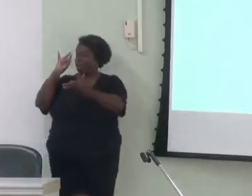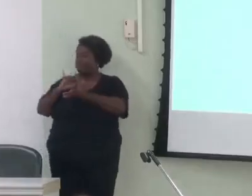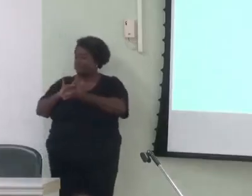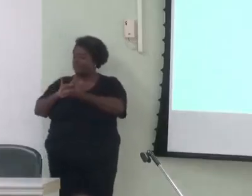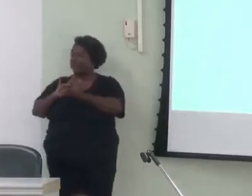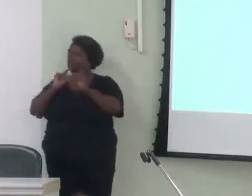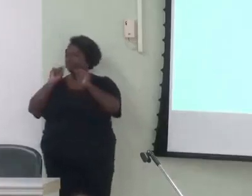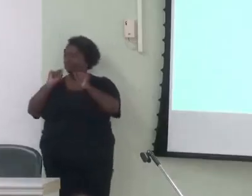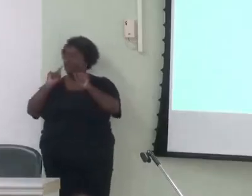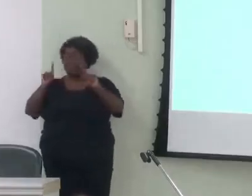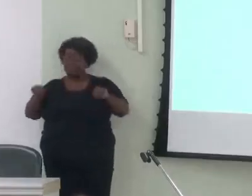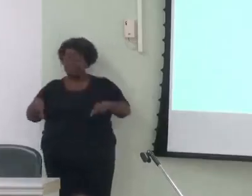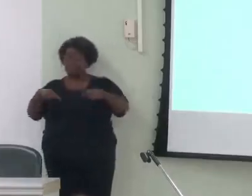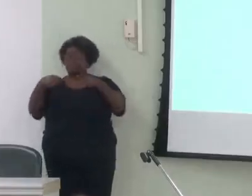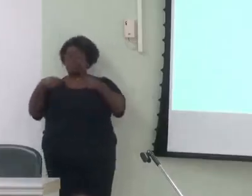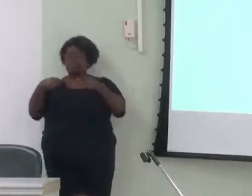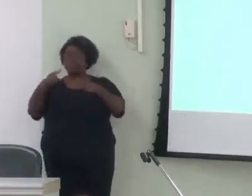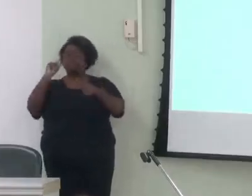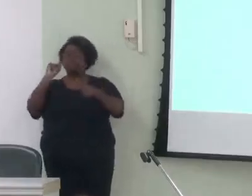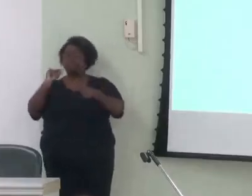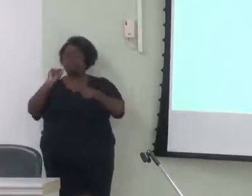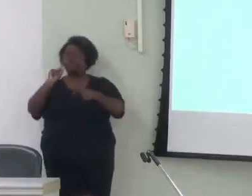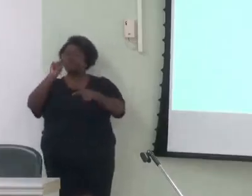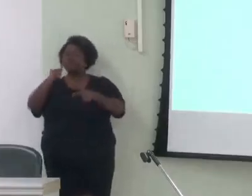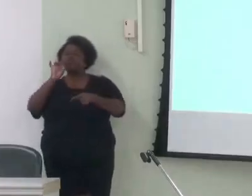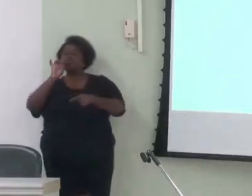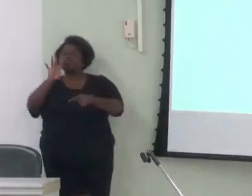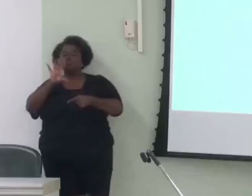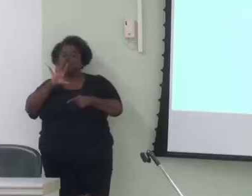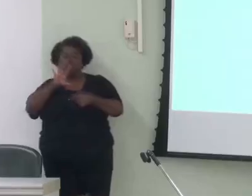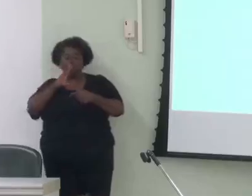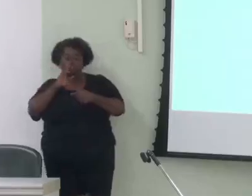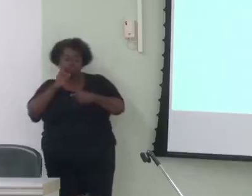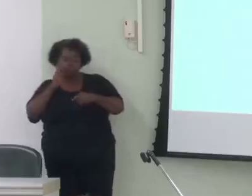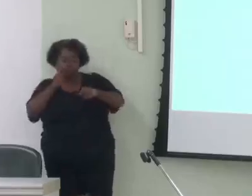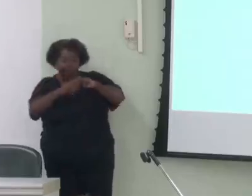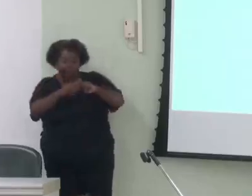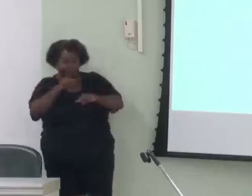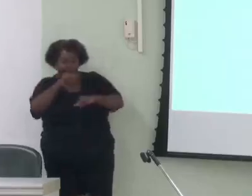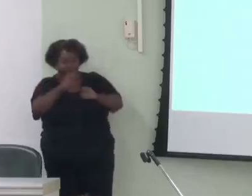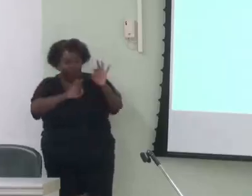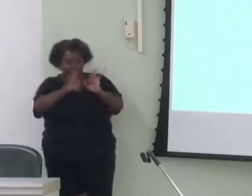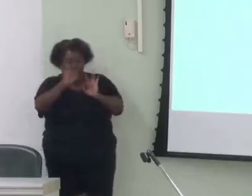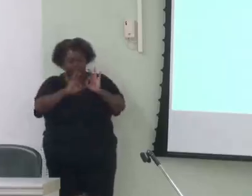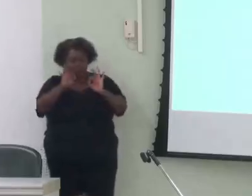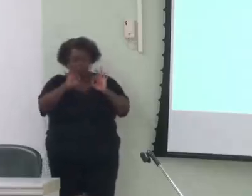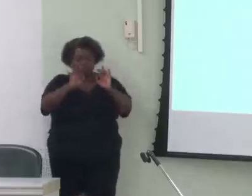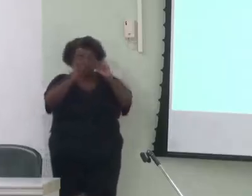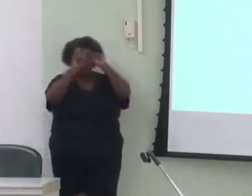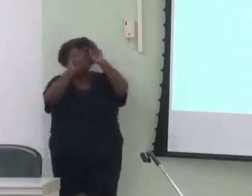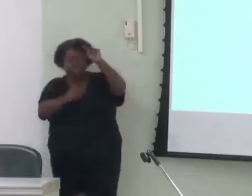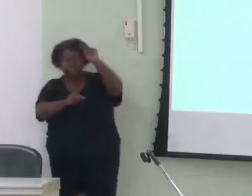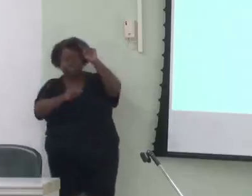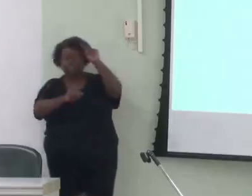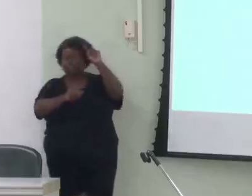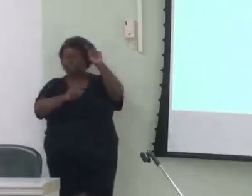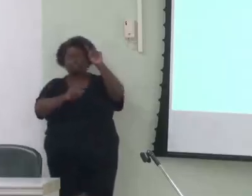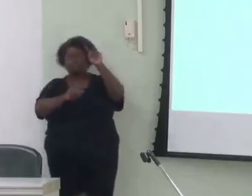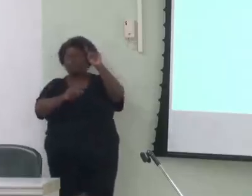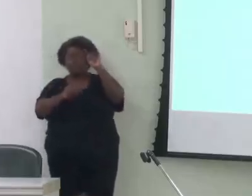desafiador é ficar apenas com a organização vertical. Eu acho que a organização horizontal que está sendo pensada,